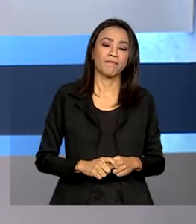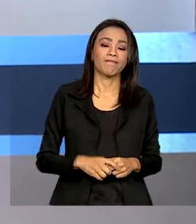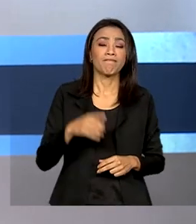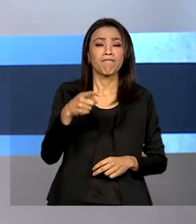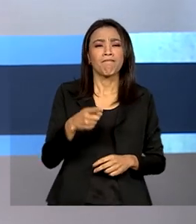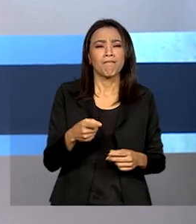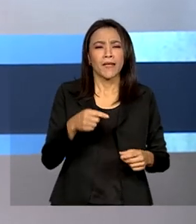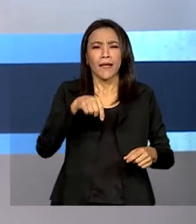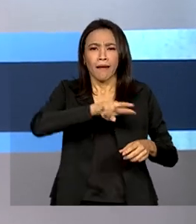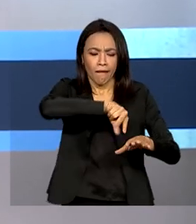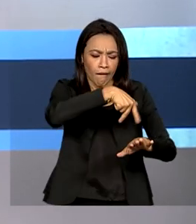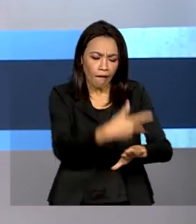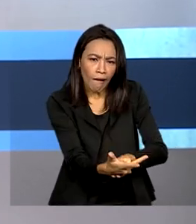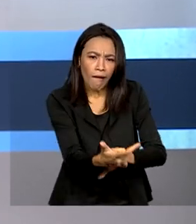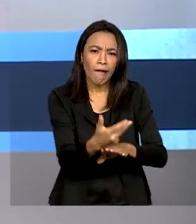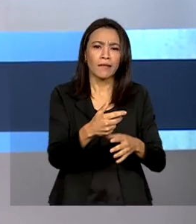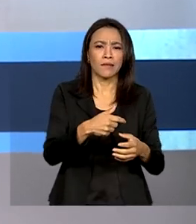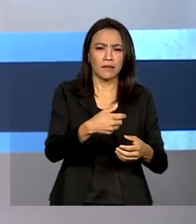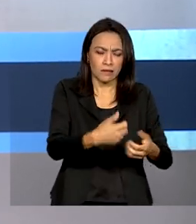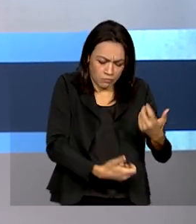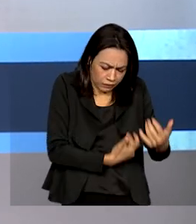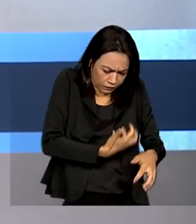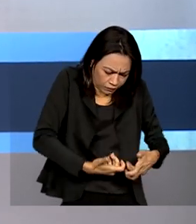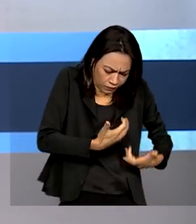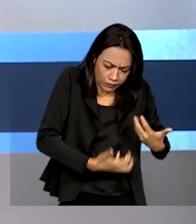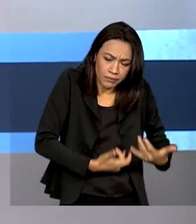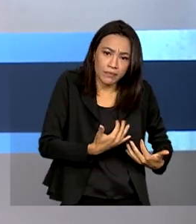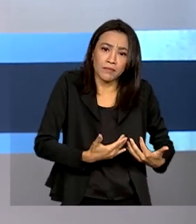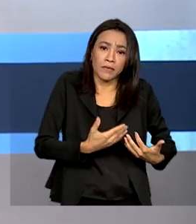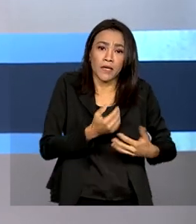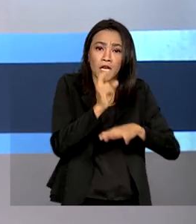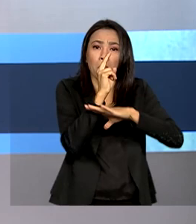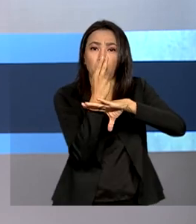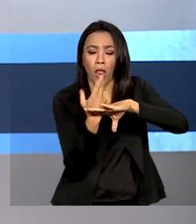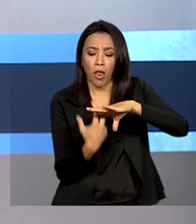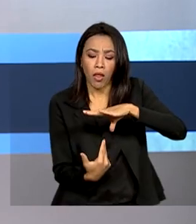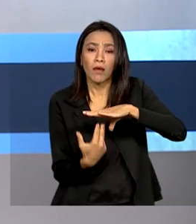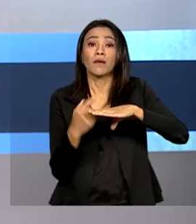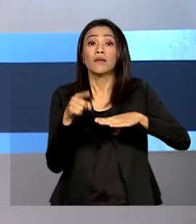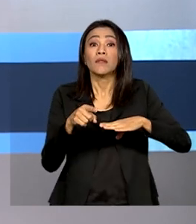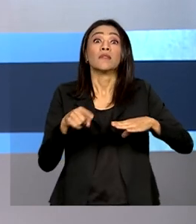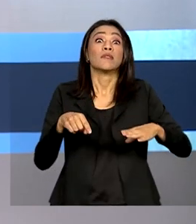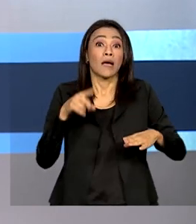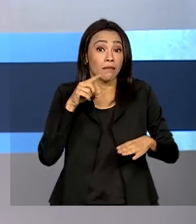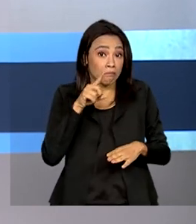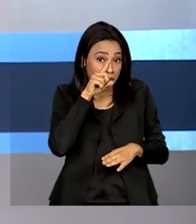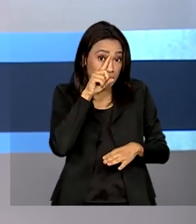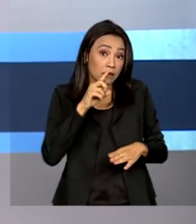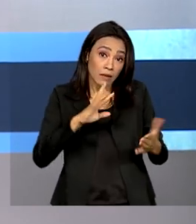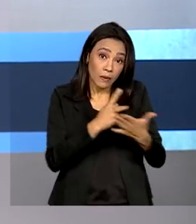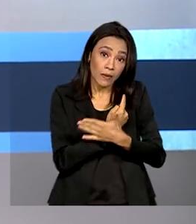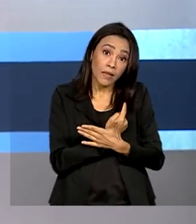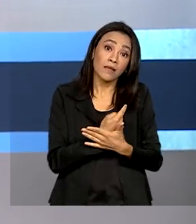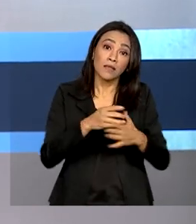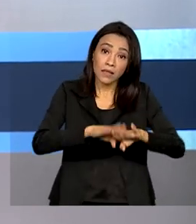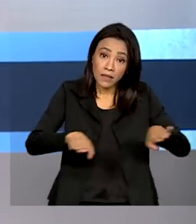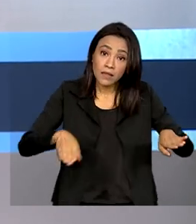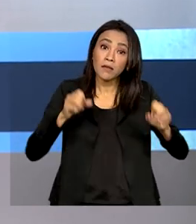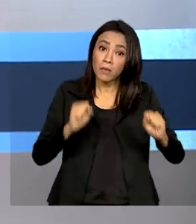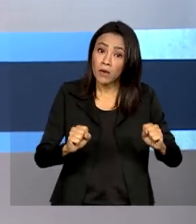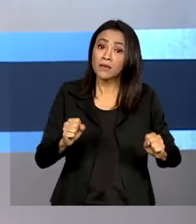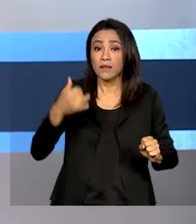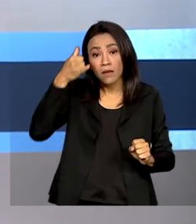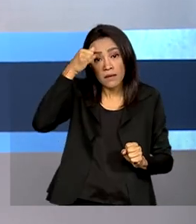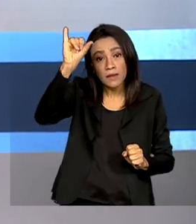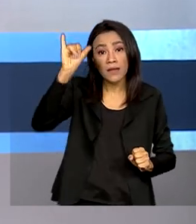Quedas, queimaduras, afogamentos, acidentes domésticos com crianças que podem ser evitados. E por meio de vídeos e